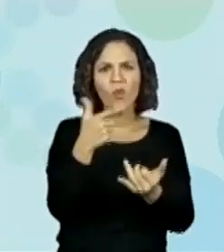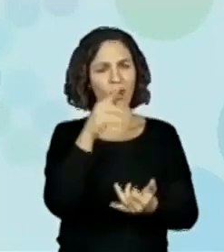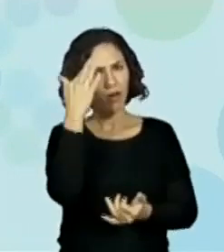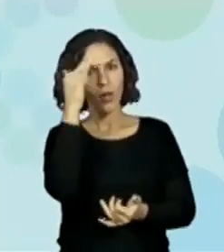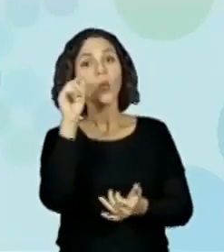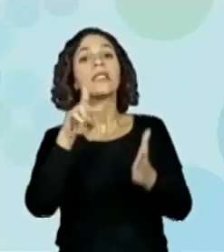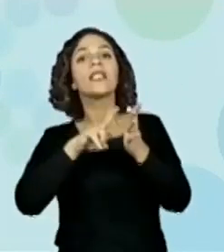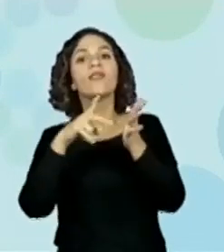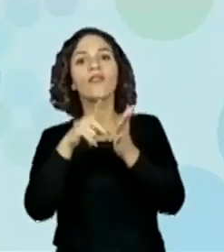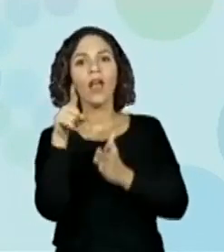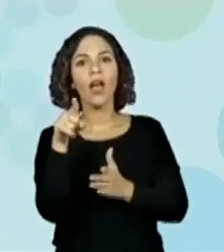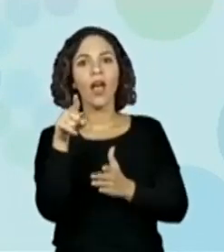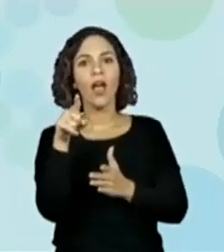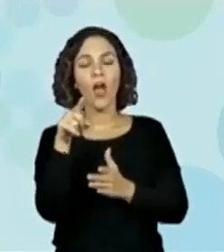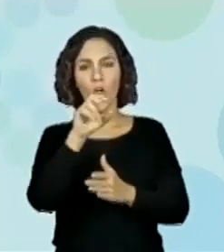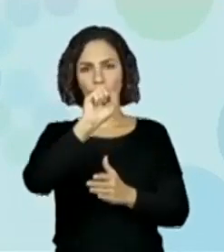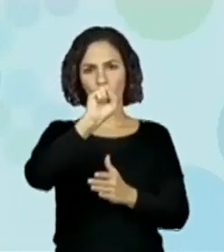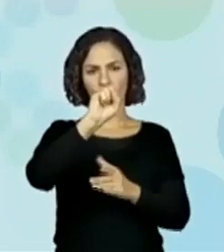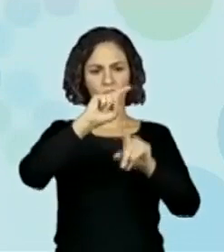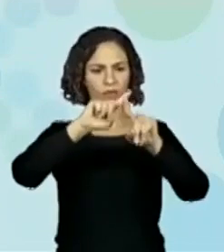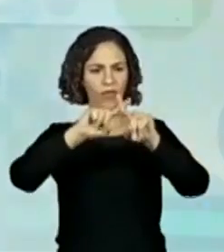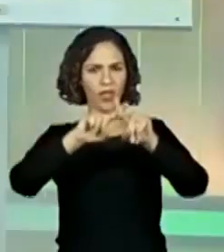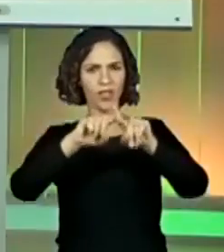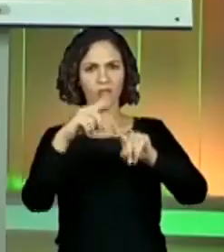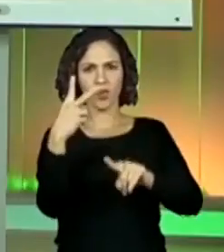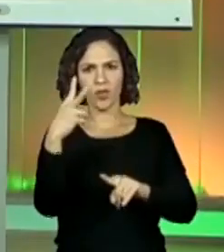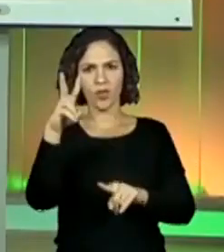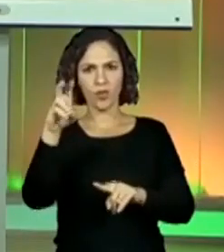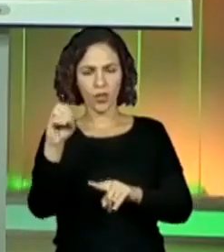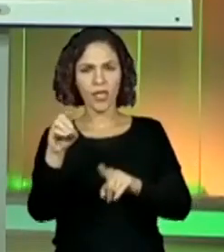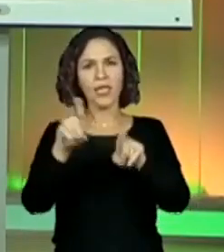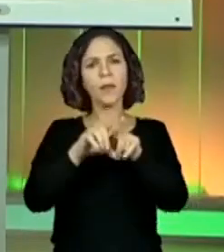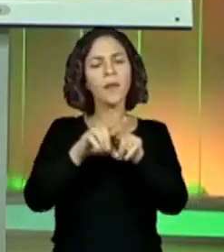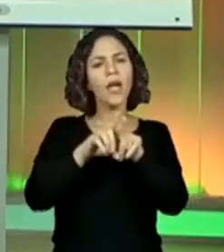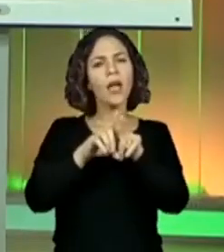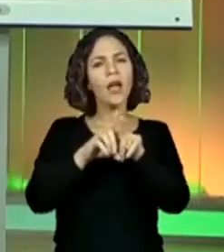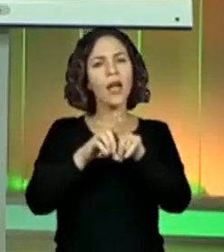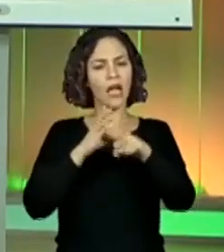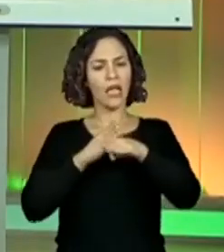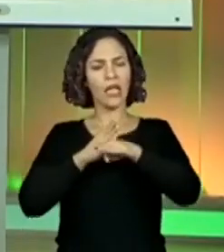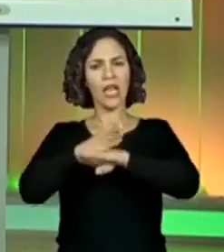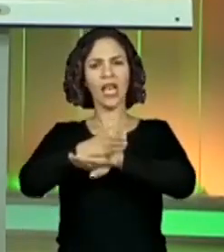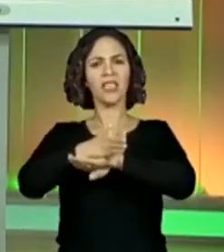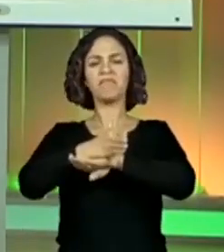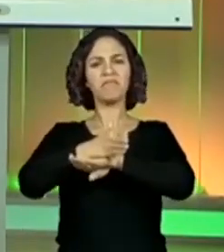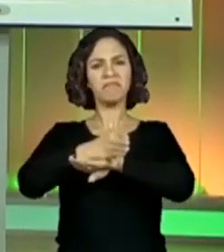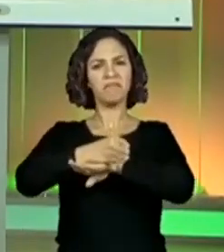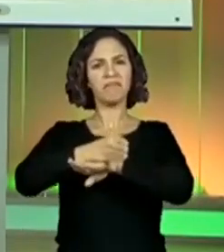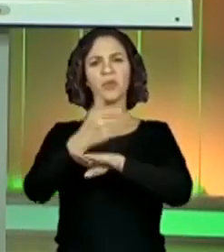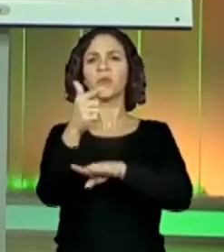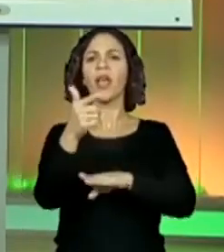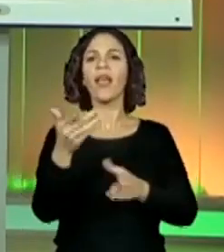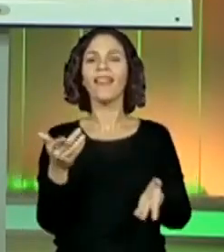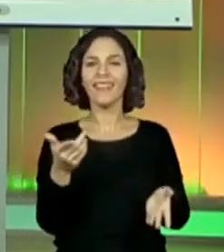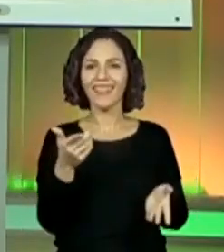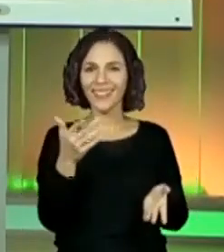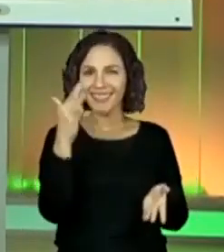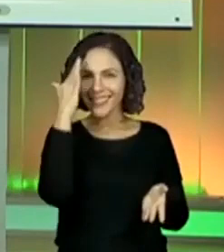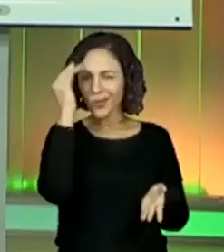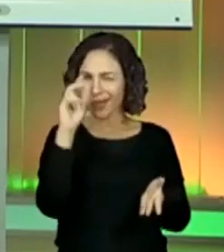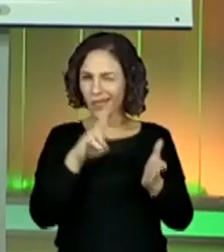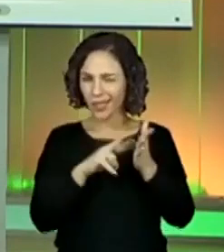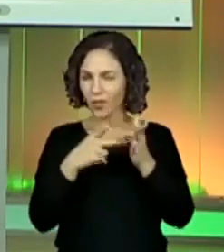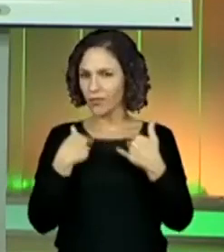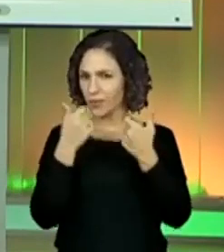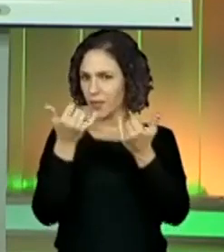entender o que significa 8 vezes de R$ 250,00. E consegue entender também essa ideia do sem entrada? Deixa eu explicar para